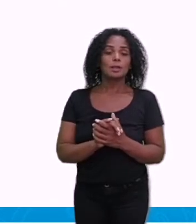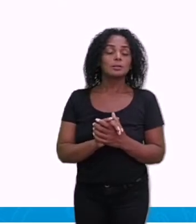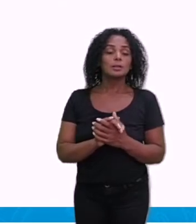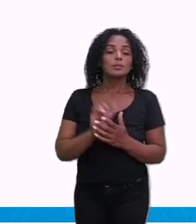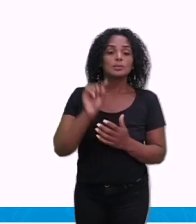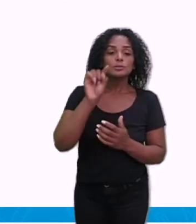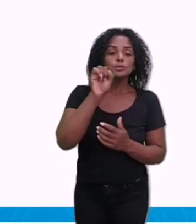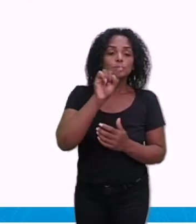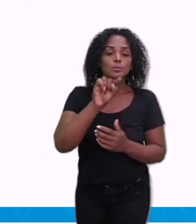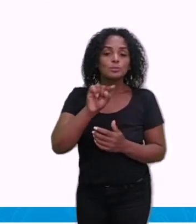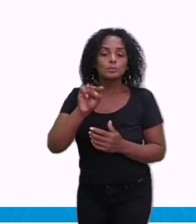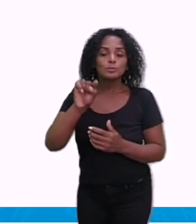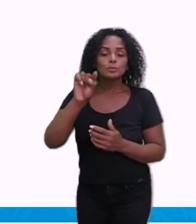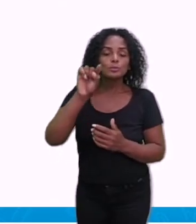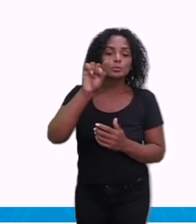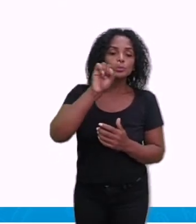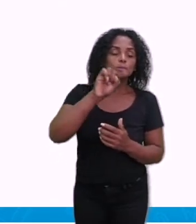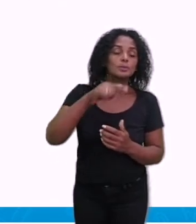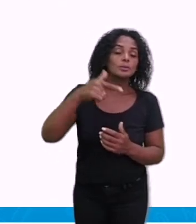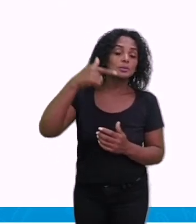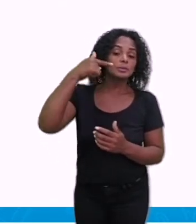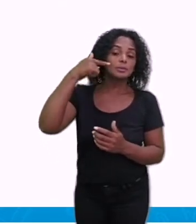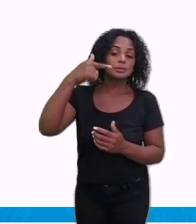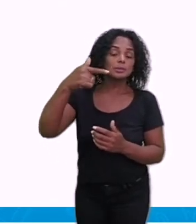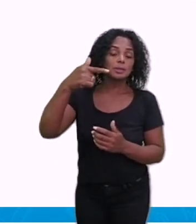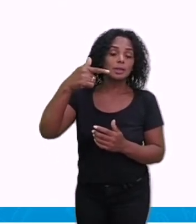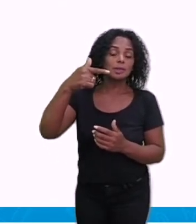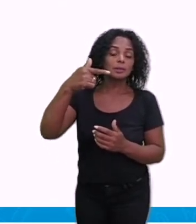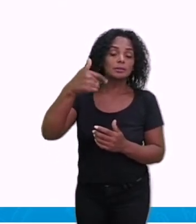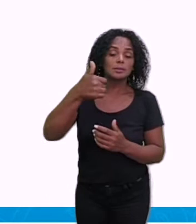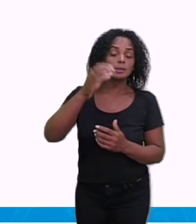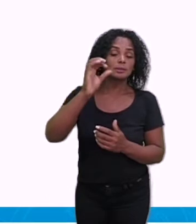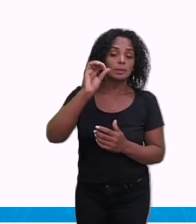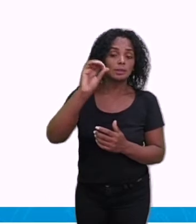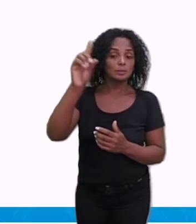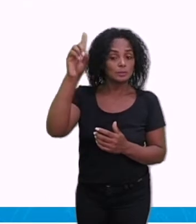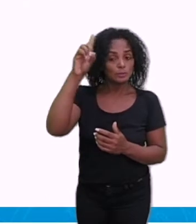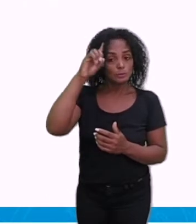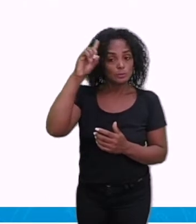aqui pode variar de sete a dez dias.